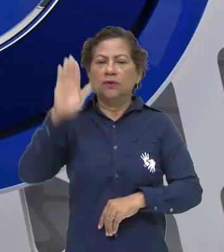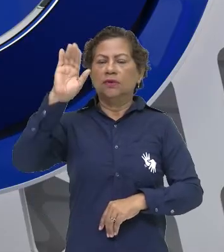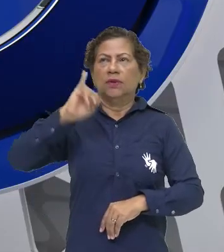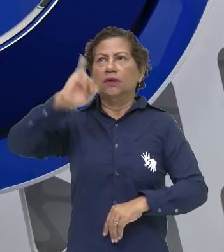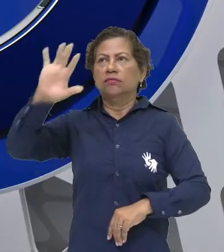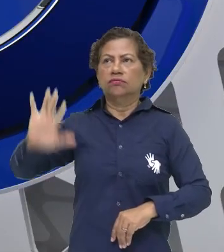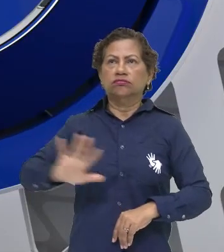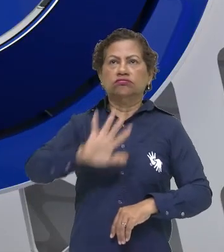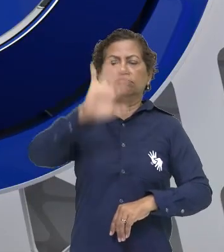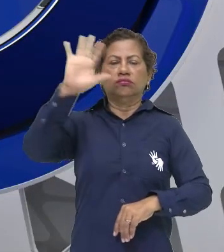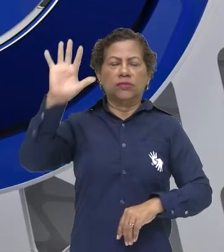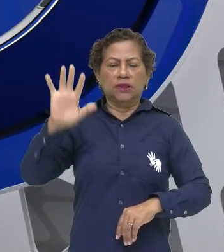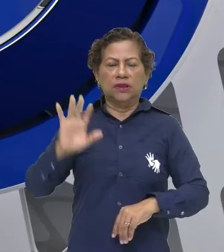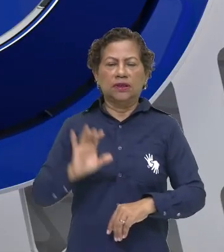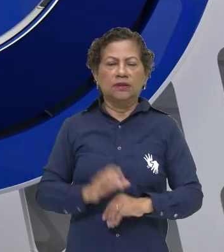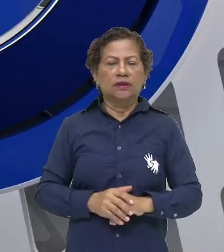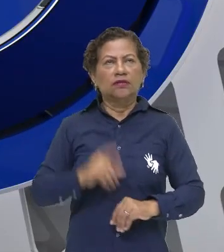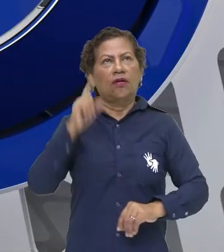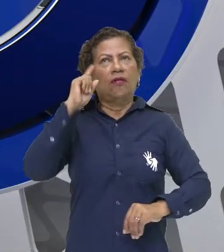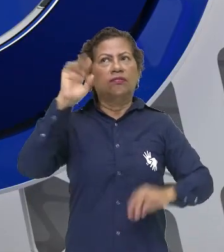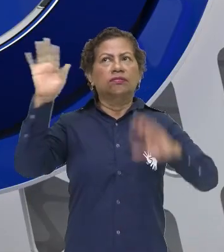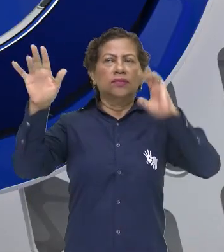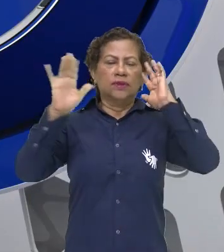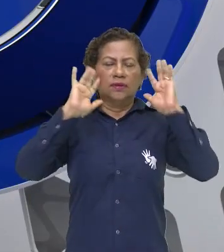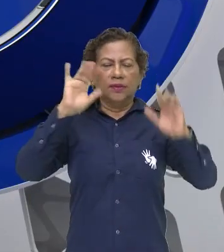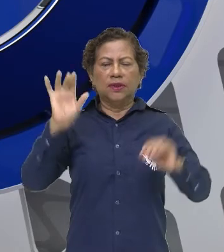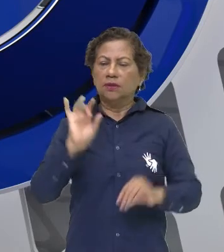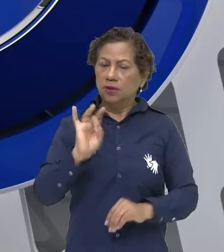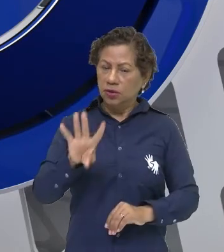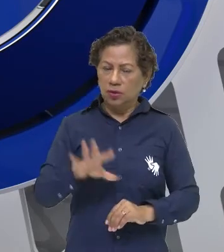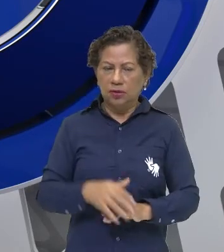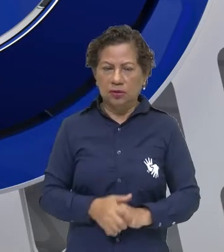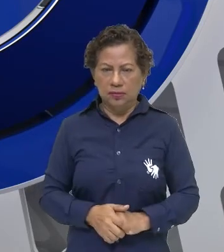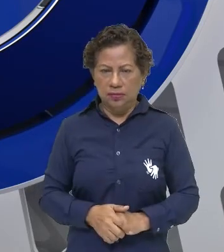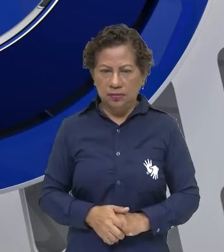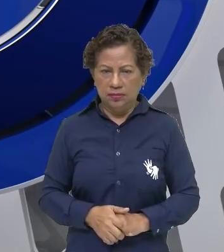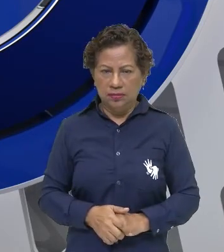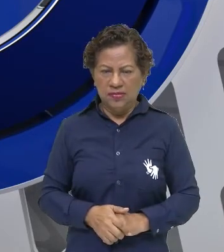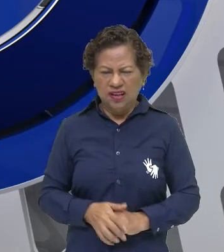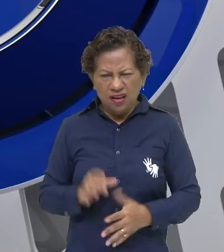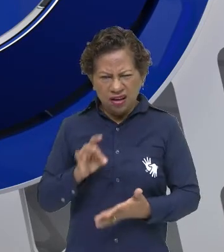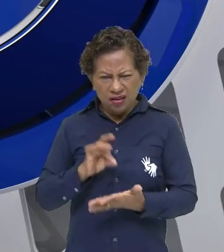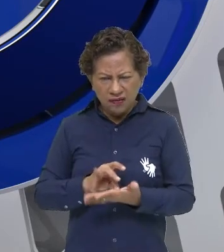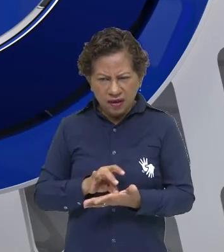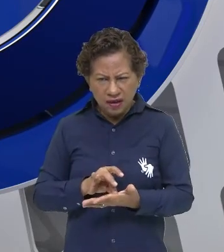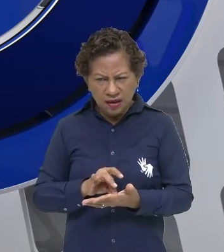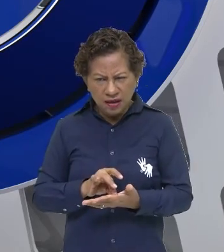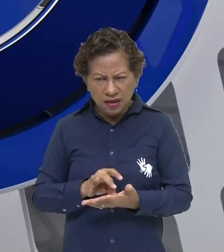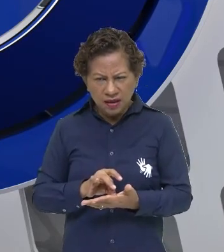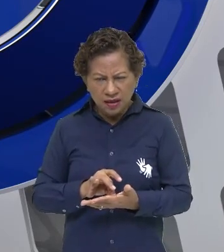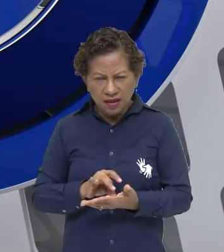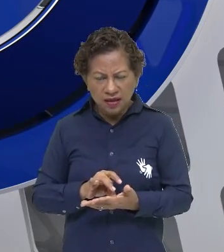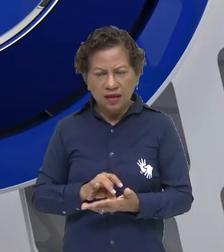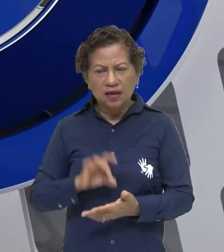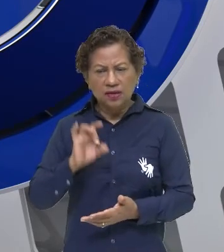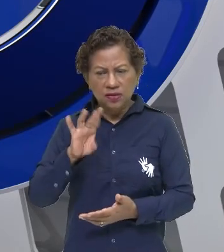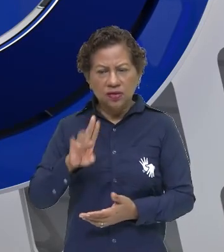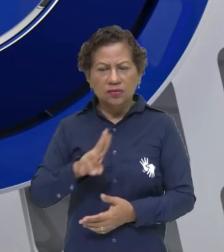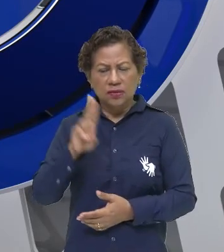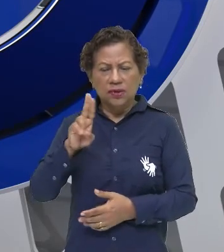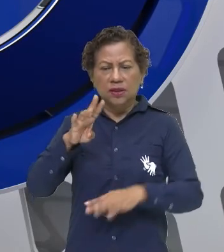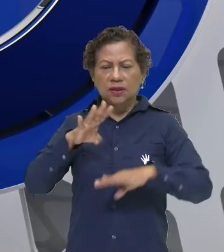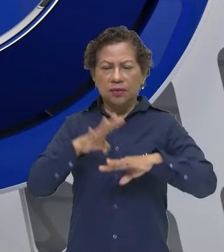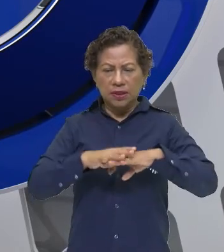era imaginado a partir de teoremas. Tinha uma validação, mas através do quê? Da matemática.